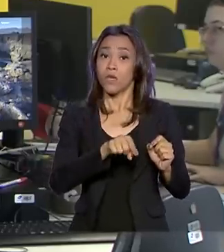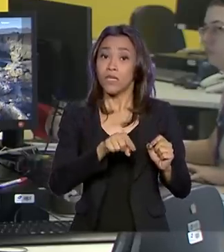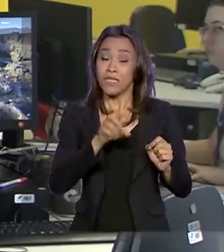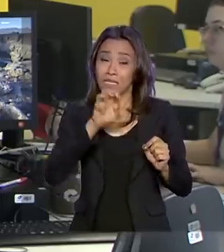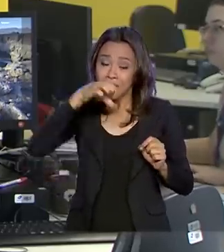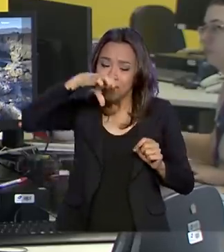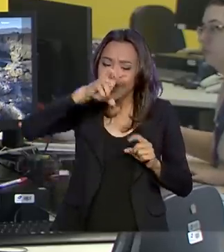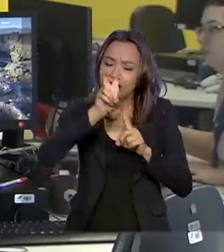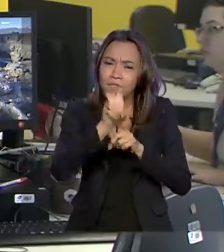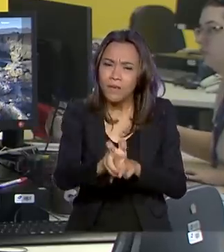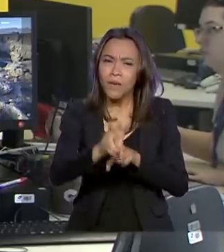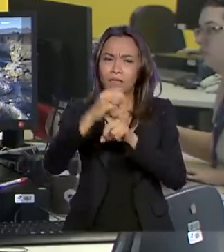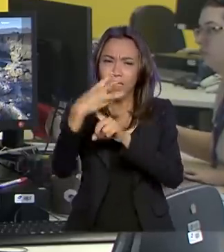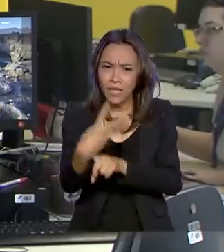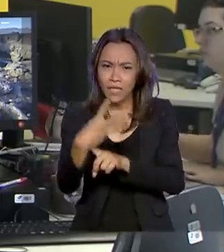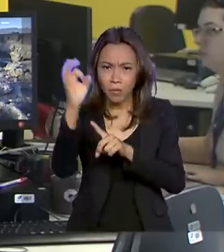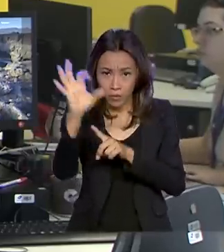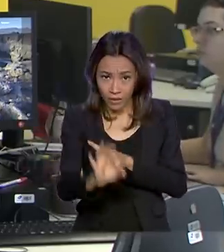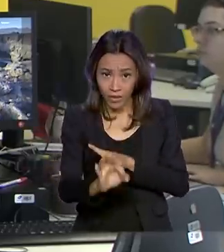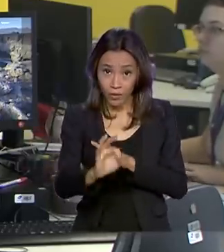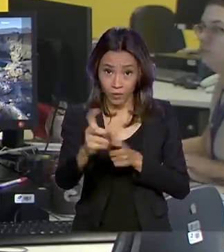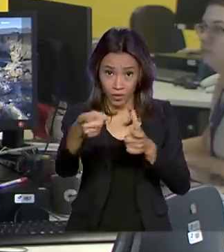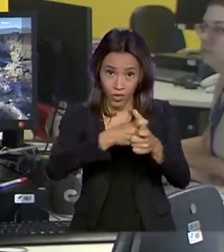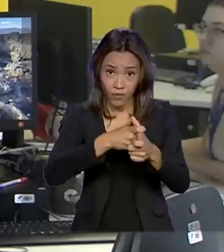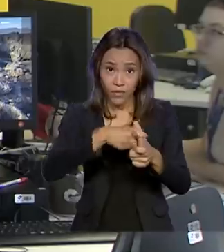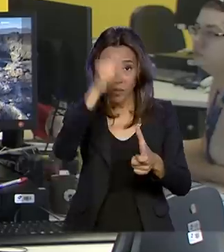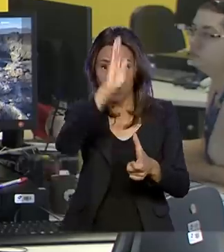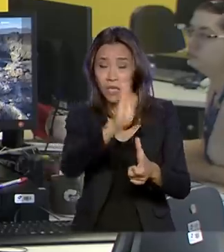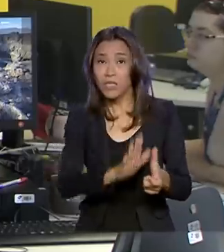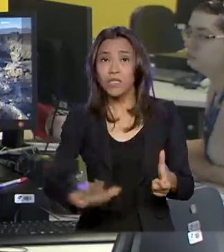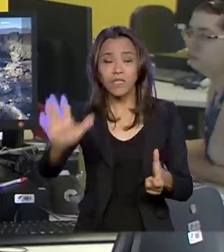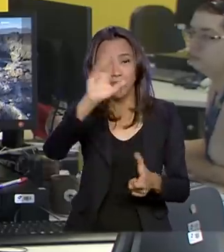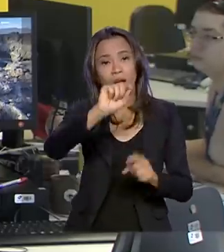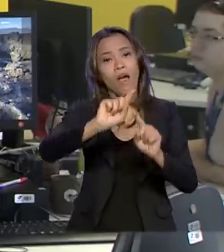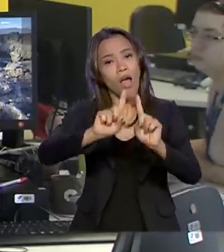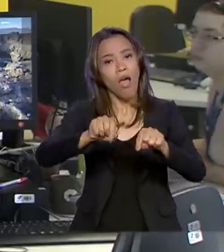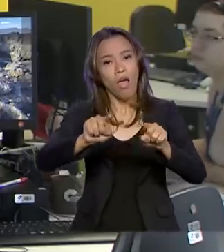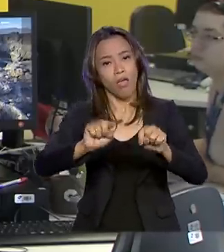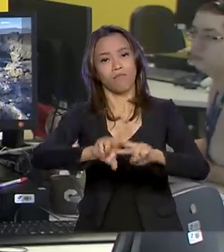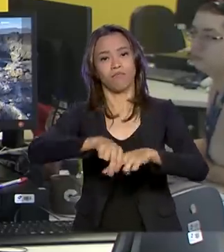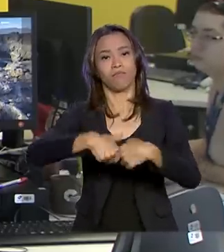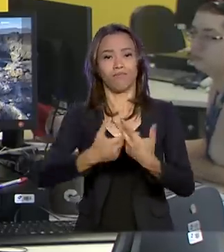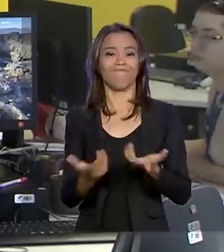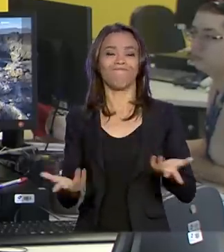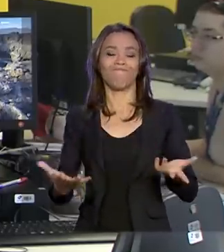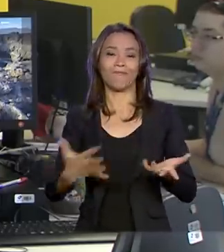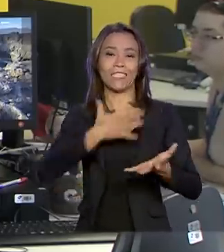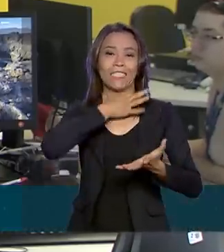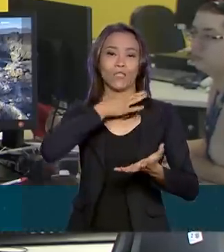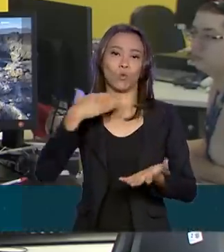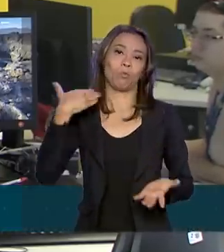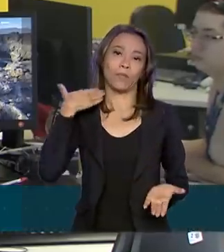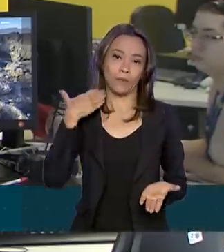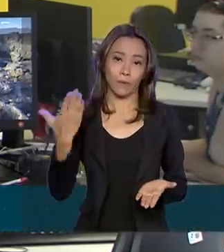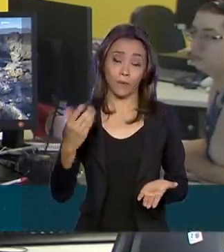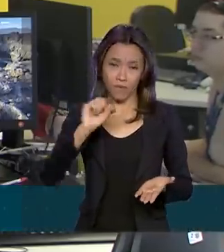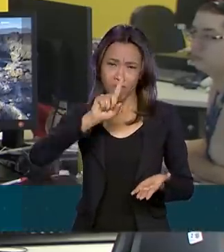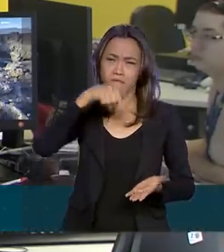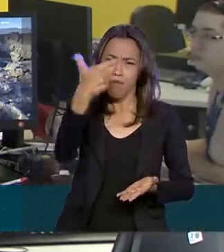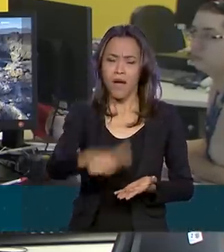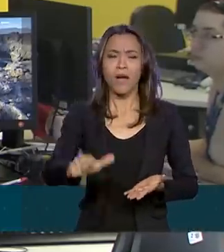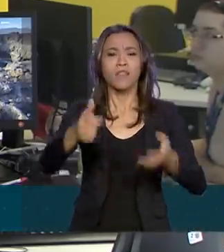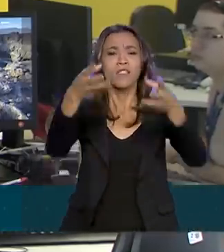53% das dívidas em aberto no país estão ligadas a instituições financeiras. Mais informações sobre esse mutirão de